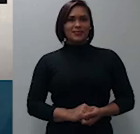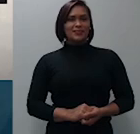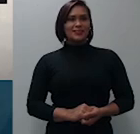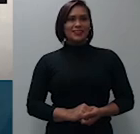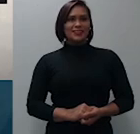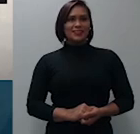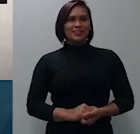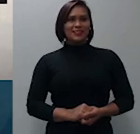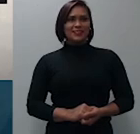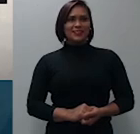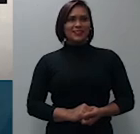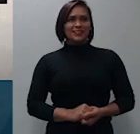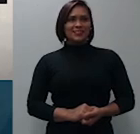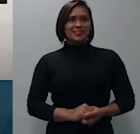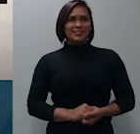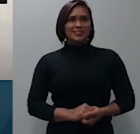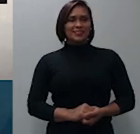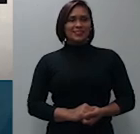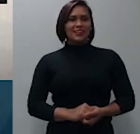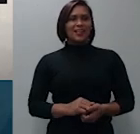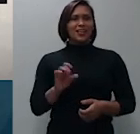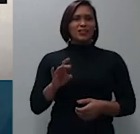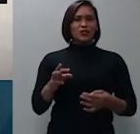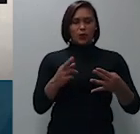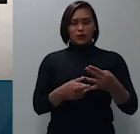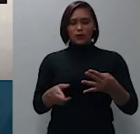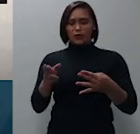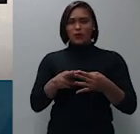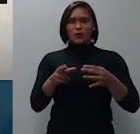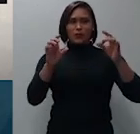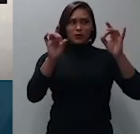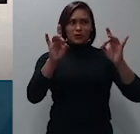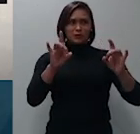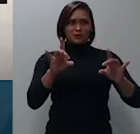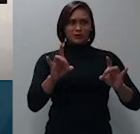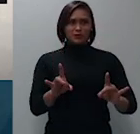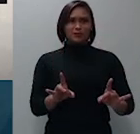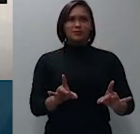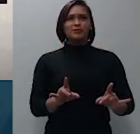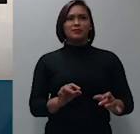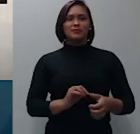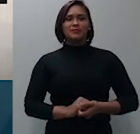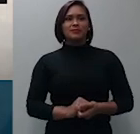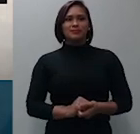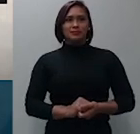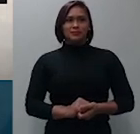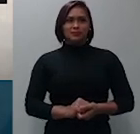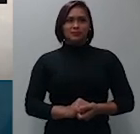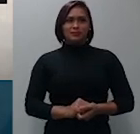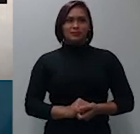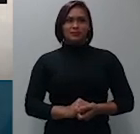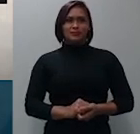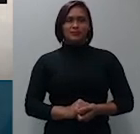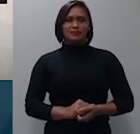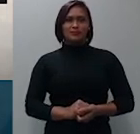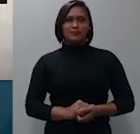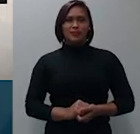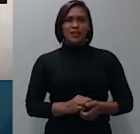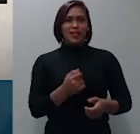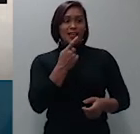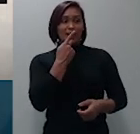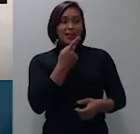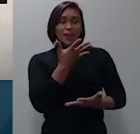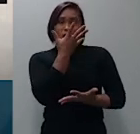para dar o recurso especial eu sigo na colheita dos votos